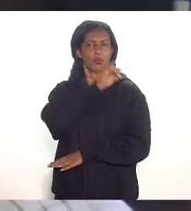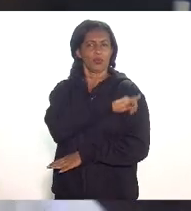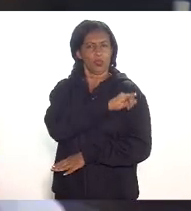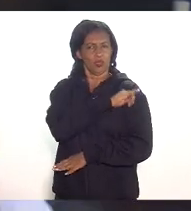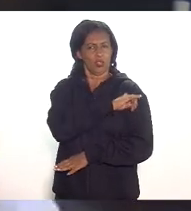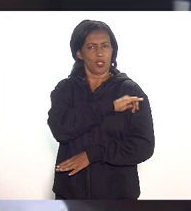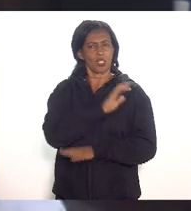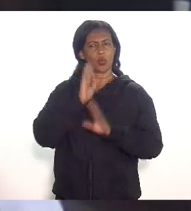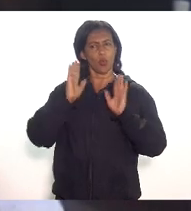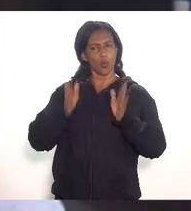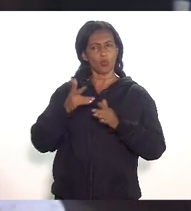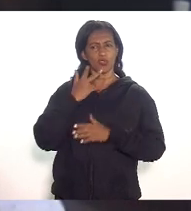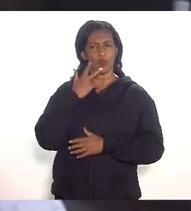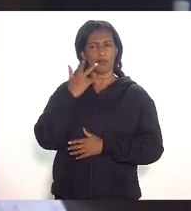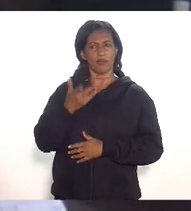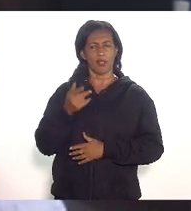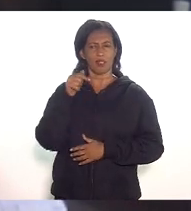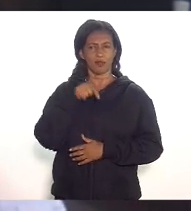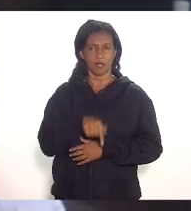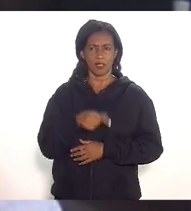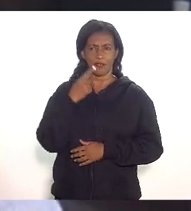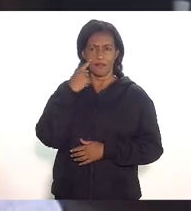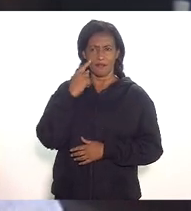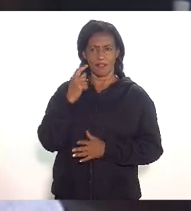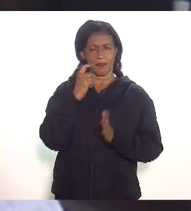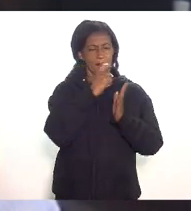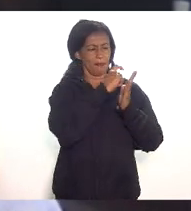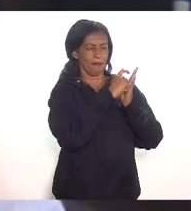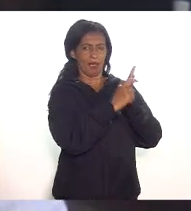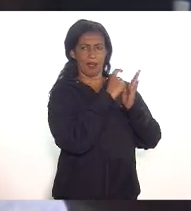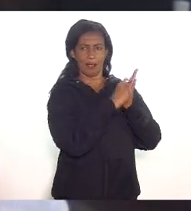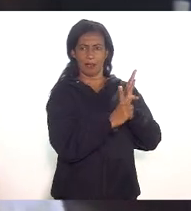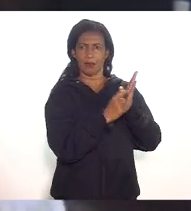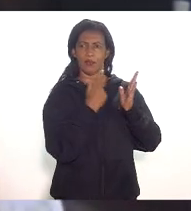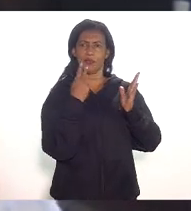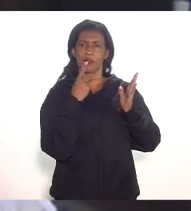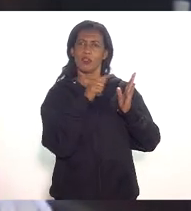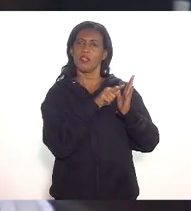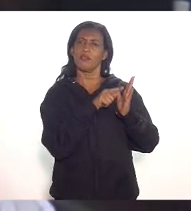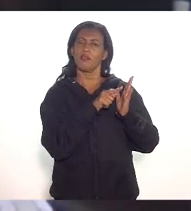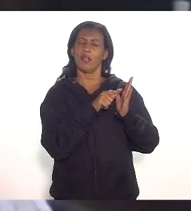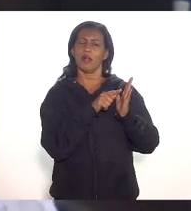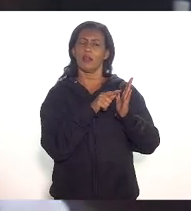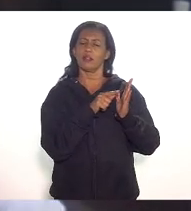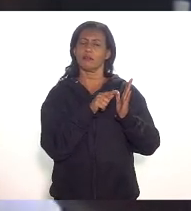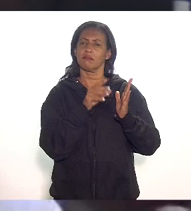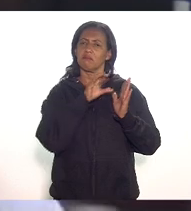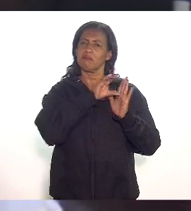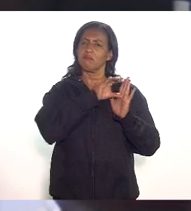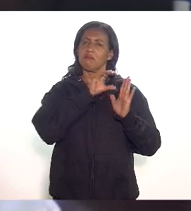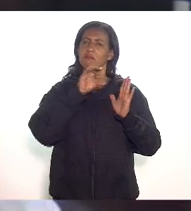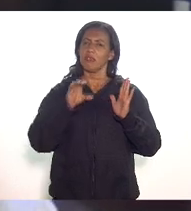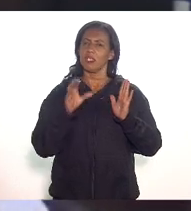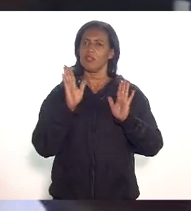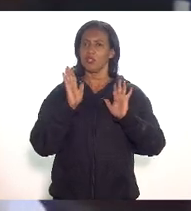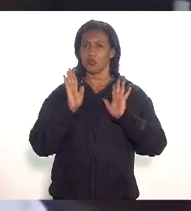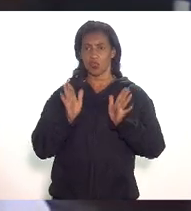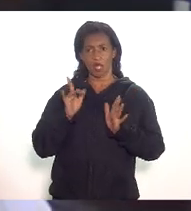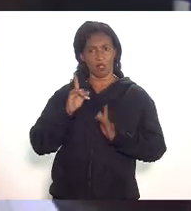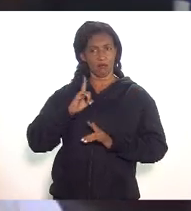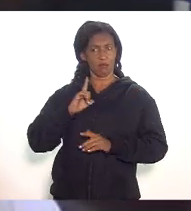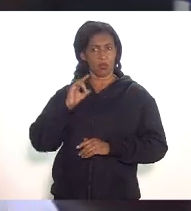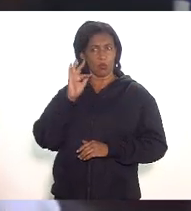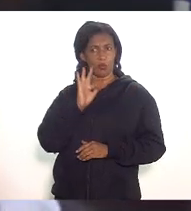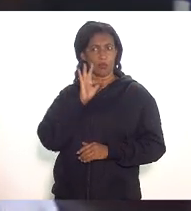acho que é bom verificar o parágrafo que se fala se o benefício tem que ser para o que já existe para o futuro